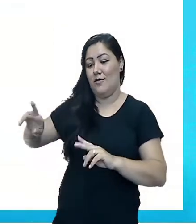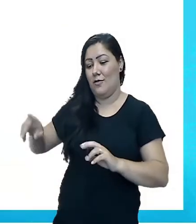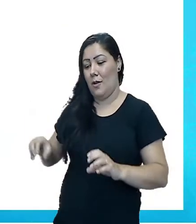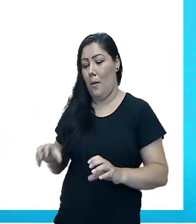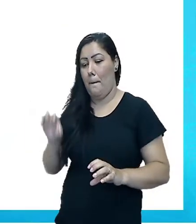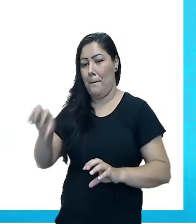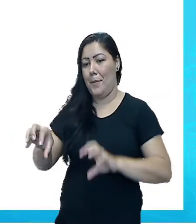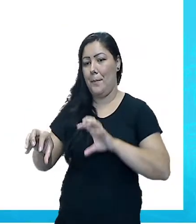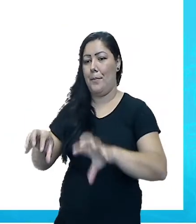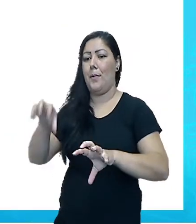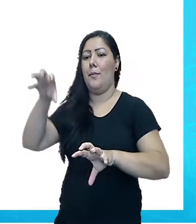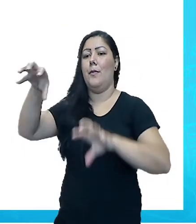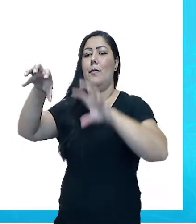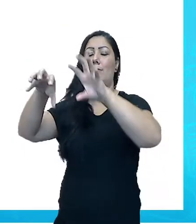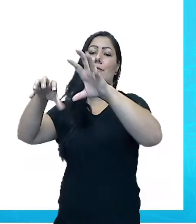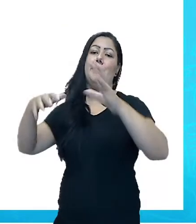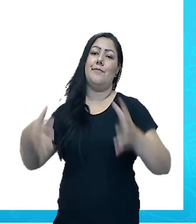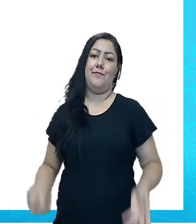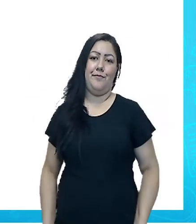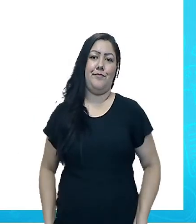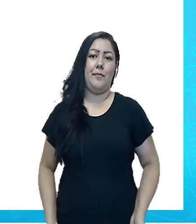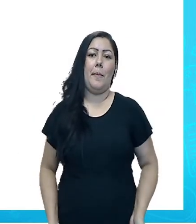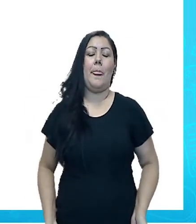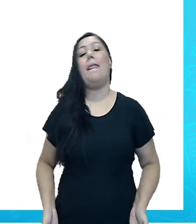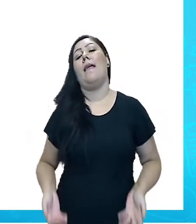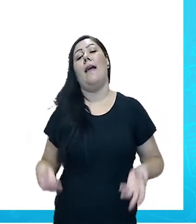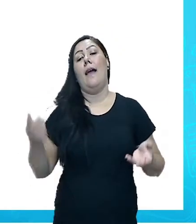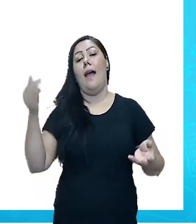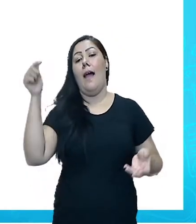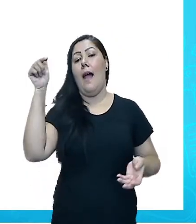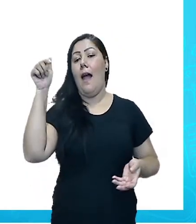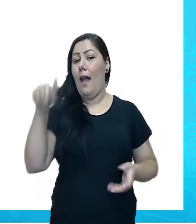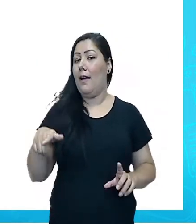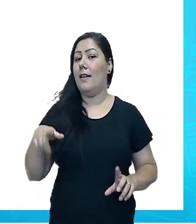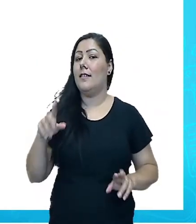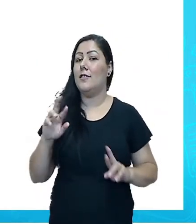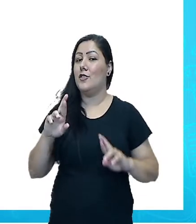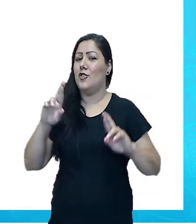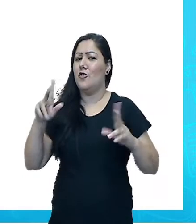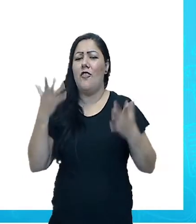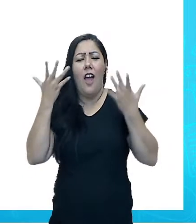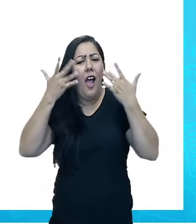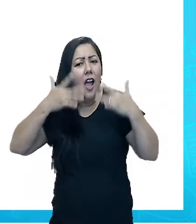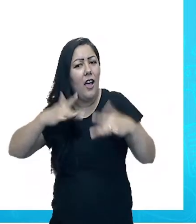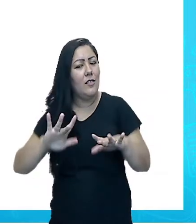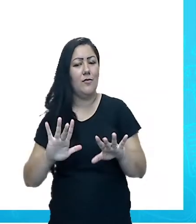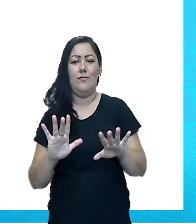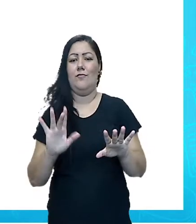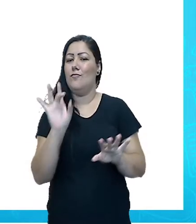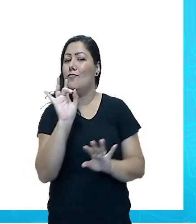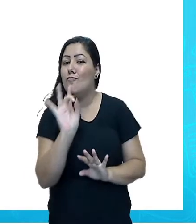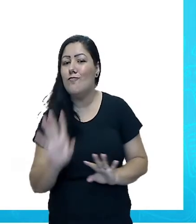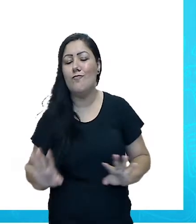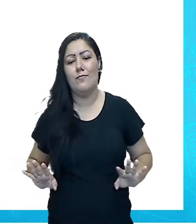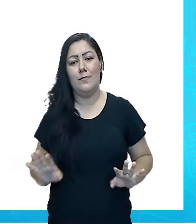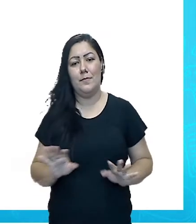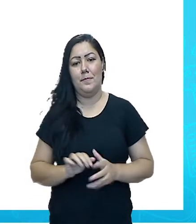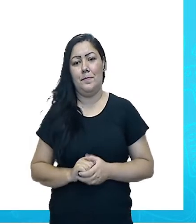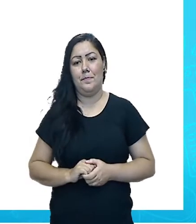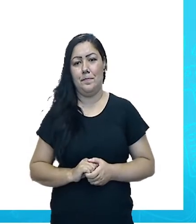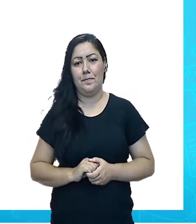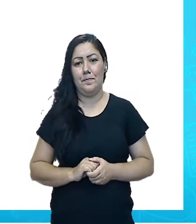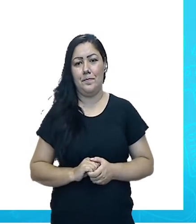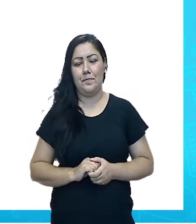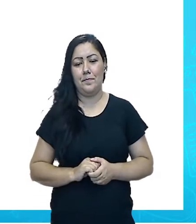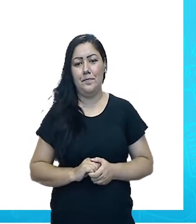mostrar para vocês alguns elementos naturais. Quando eu falo de elementos da natureza,